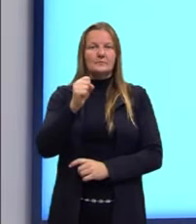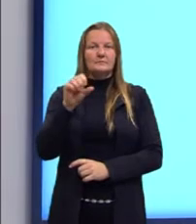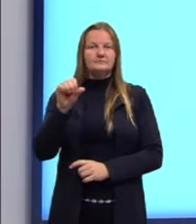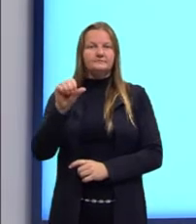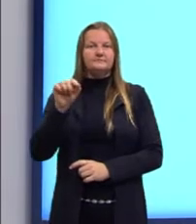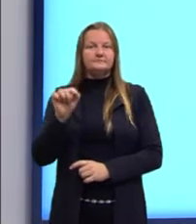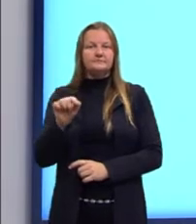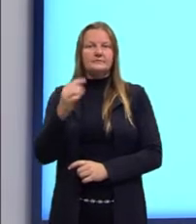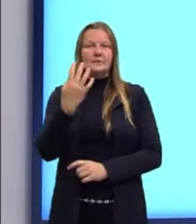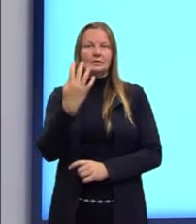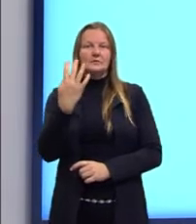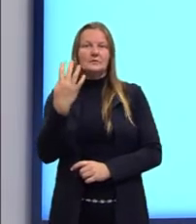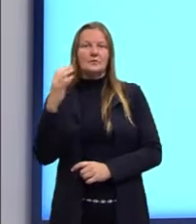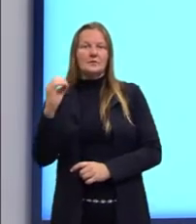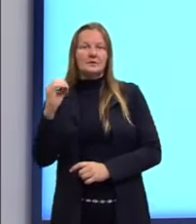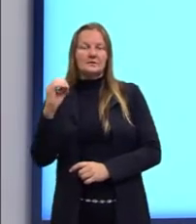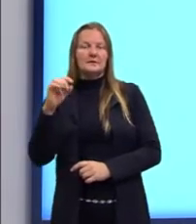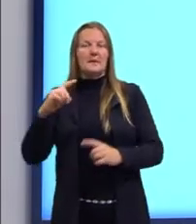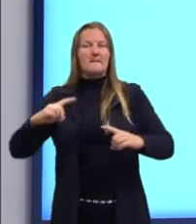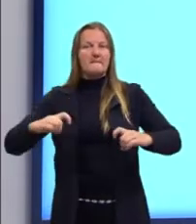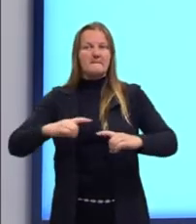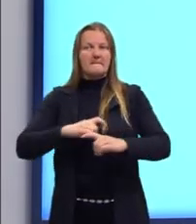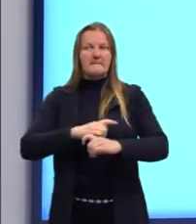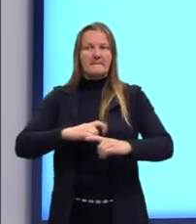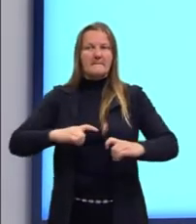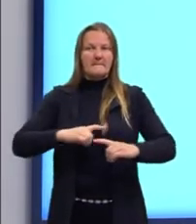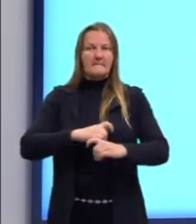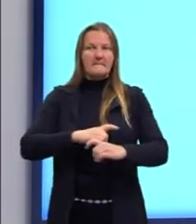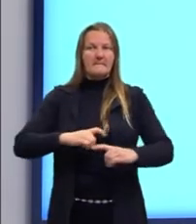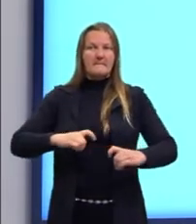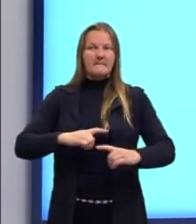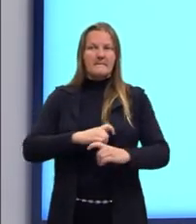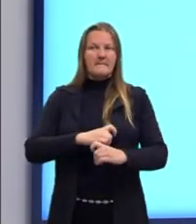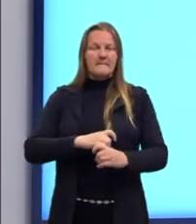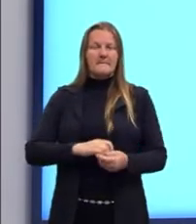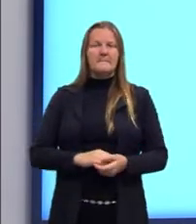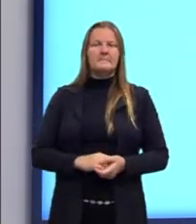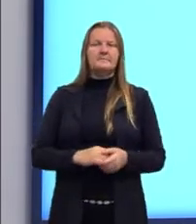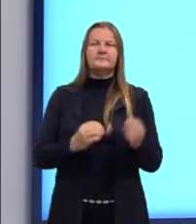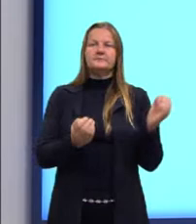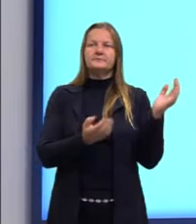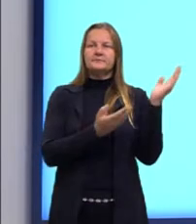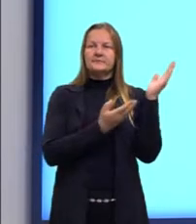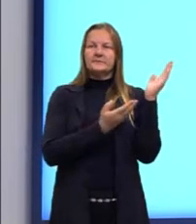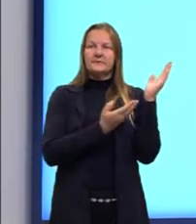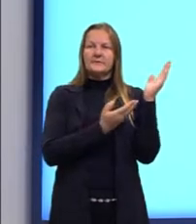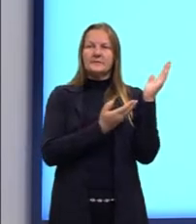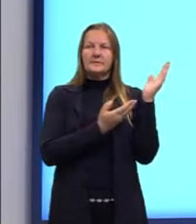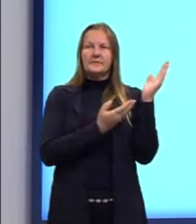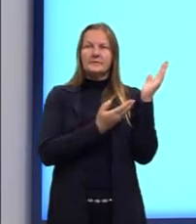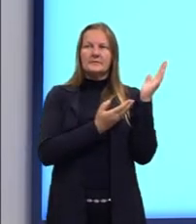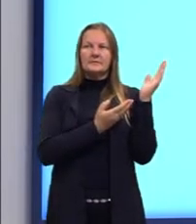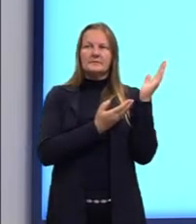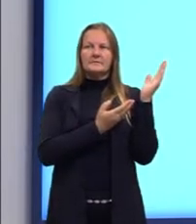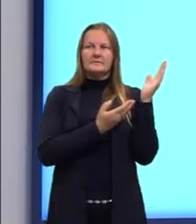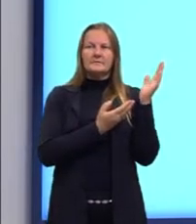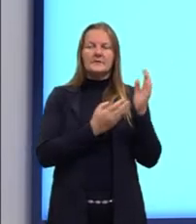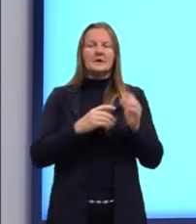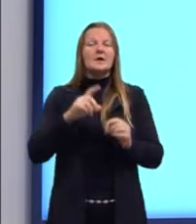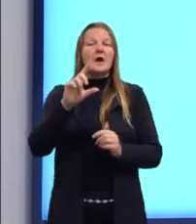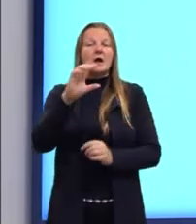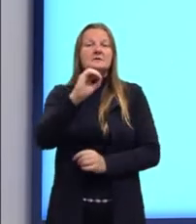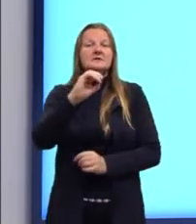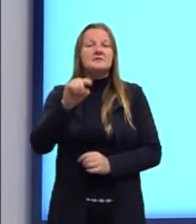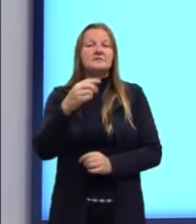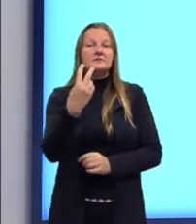.440 bactérias. Constatou-se também que a população de bactérias dobrava